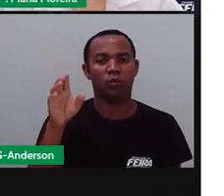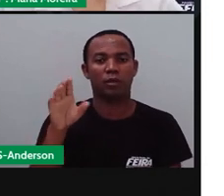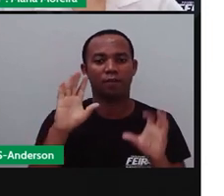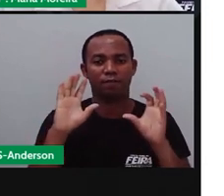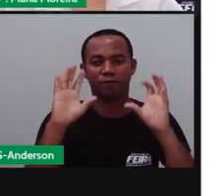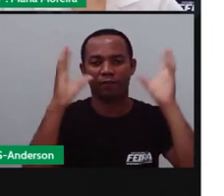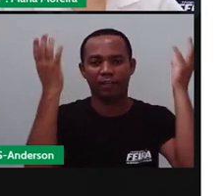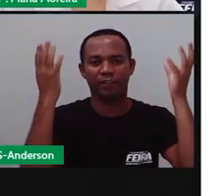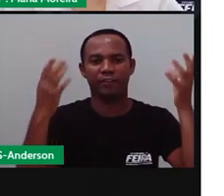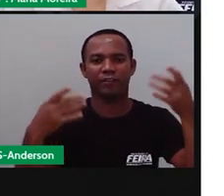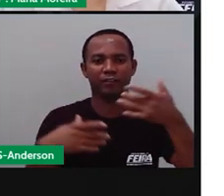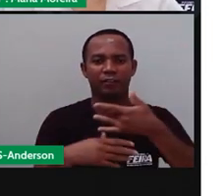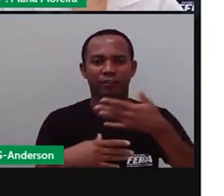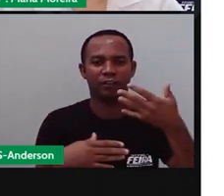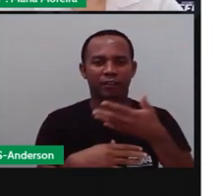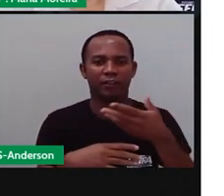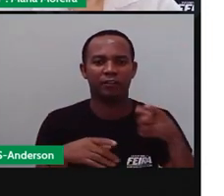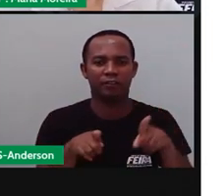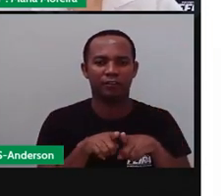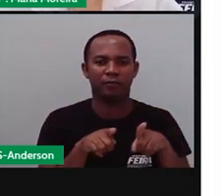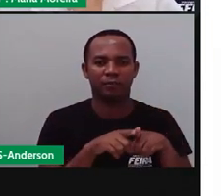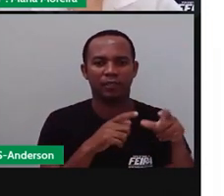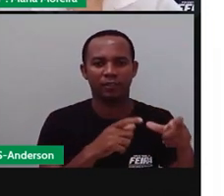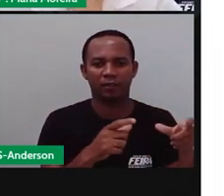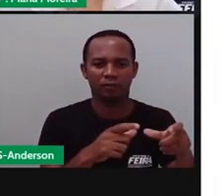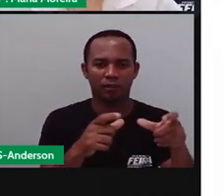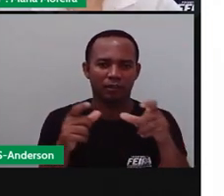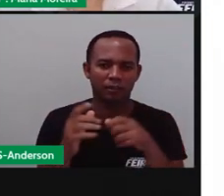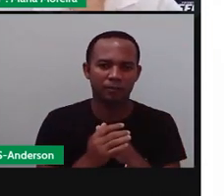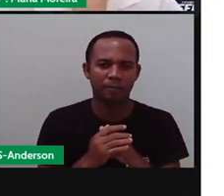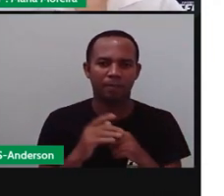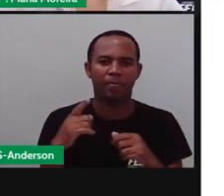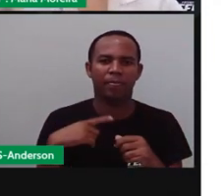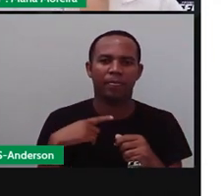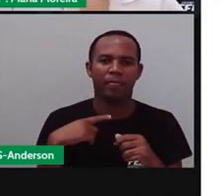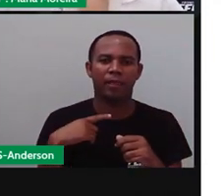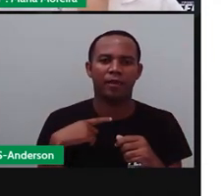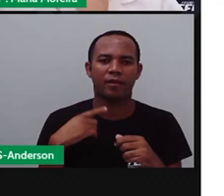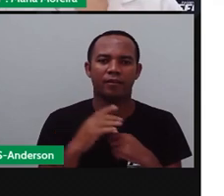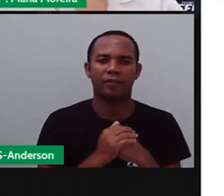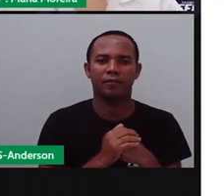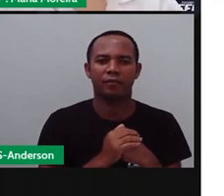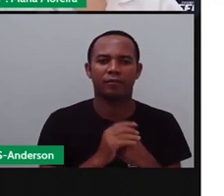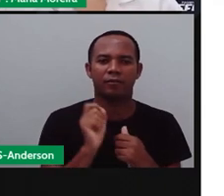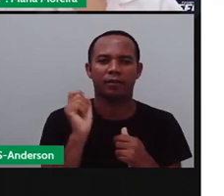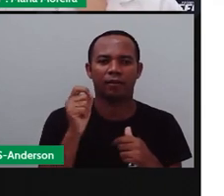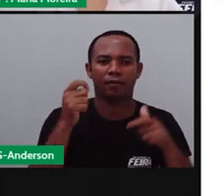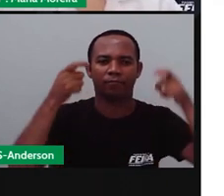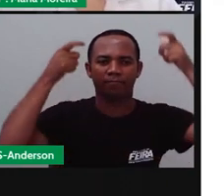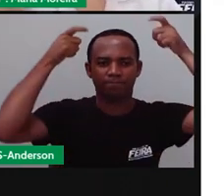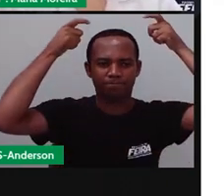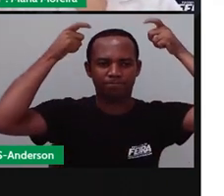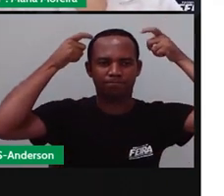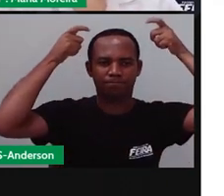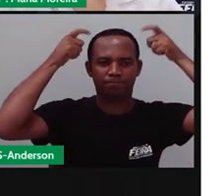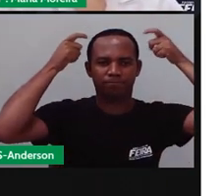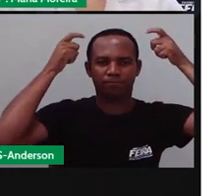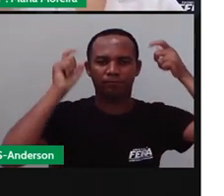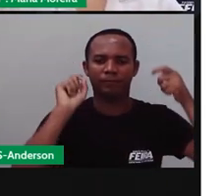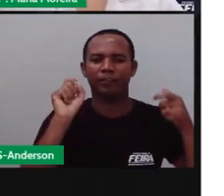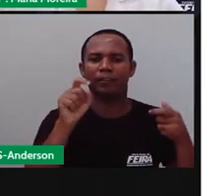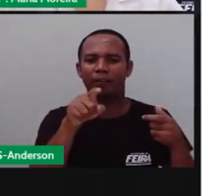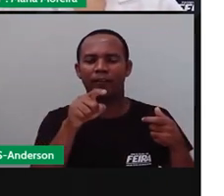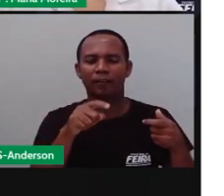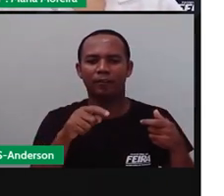agroindustrial da cidade e da região. Então, aí, temos o quê? Porque tem a coroação, né? Da rainha